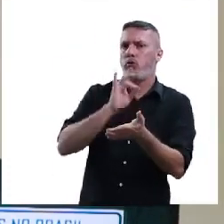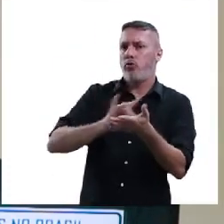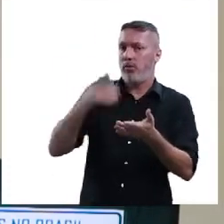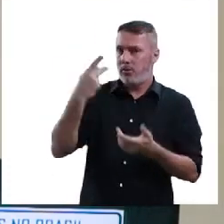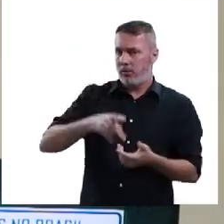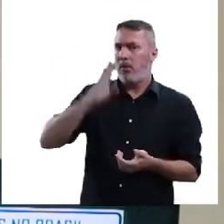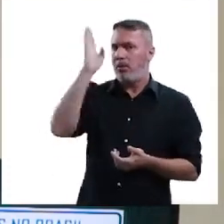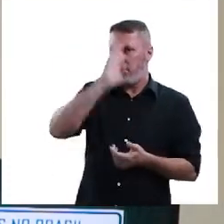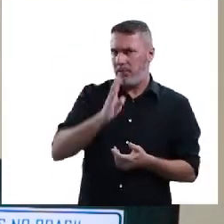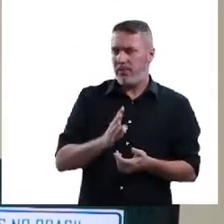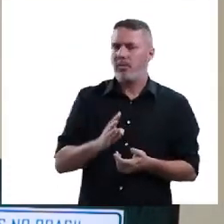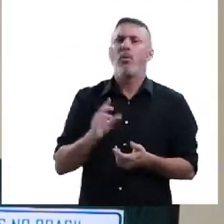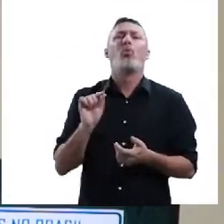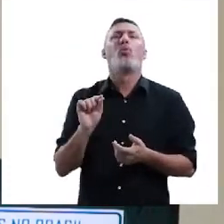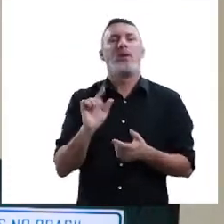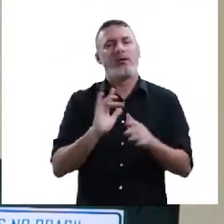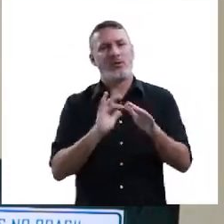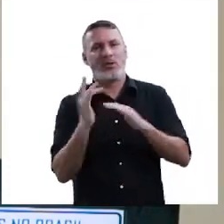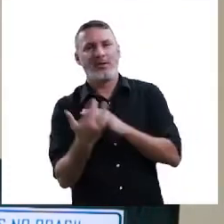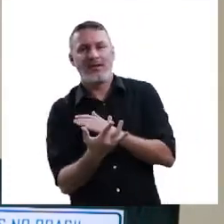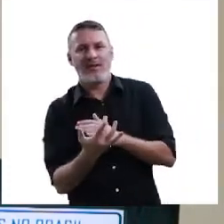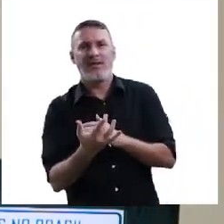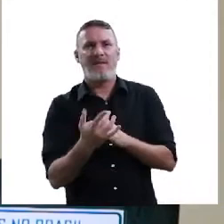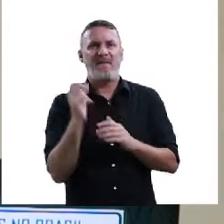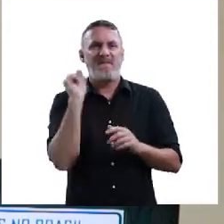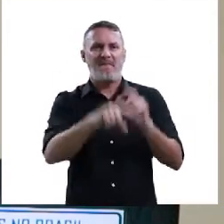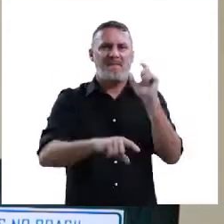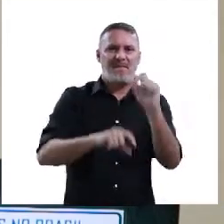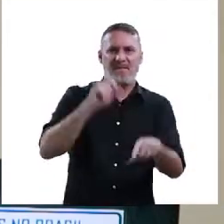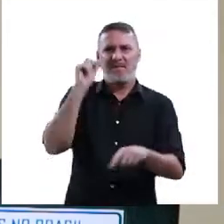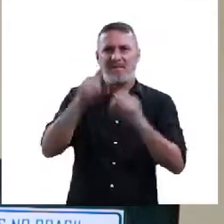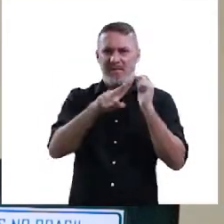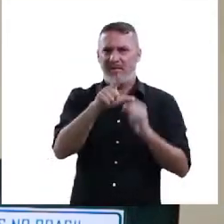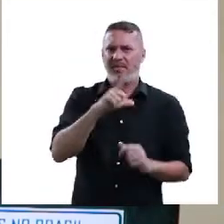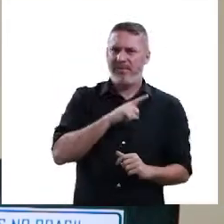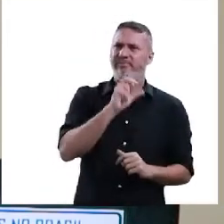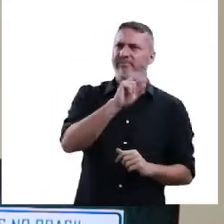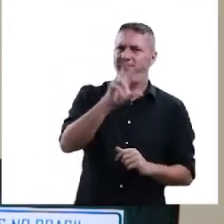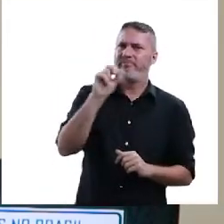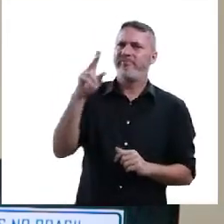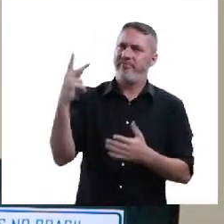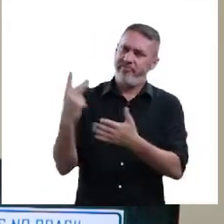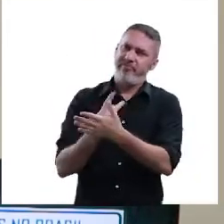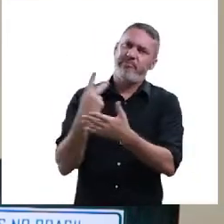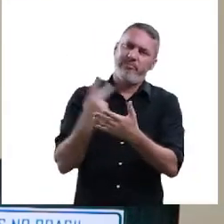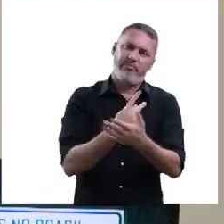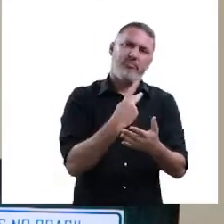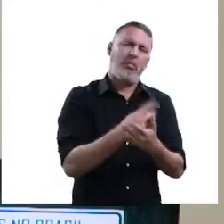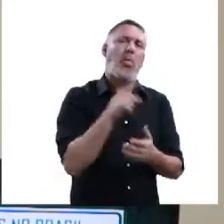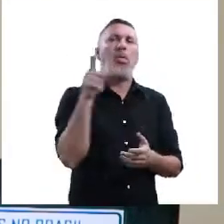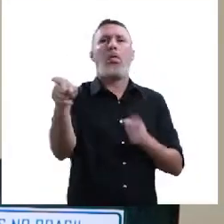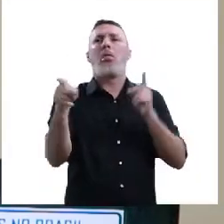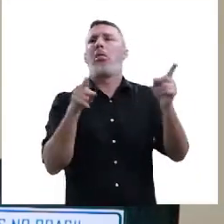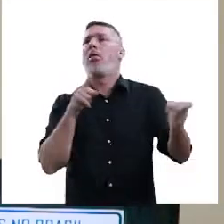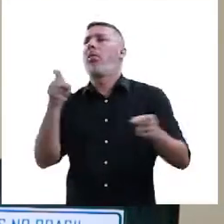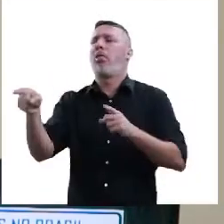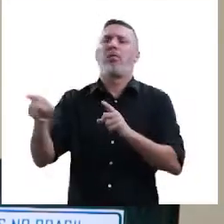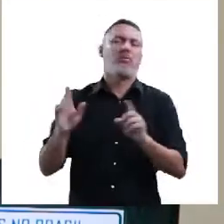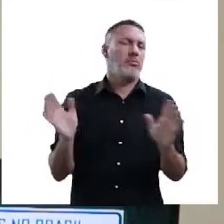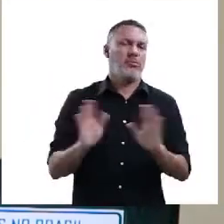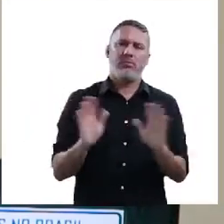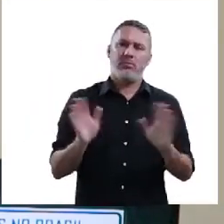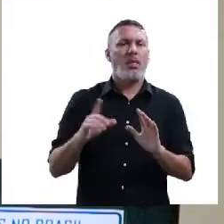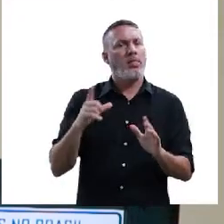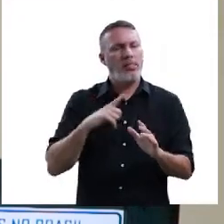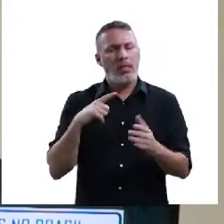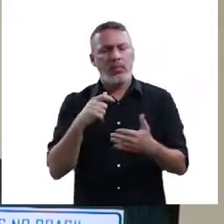no Brasil. Discurso de ódio. A rede social, discurso de ódio atualmente, que nós temos visto aí. Sem apontar A